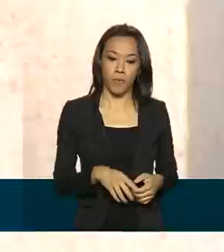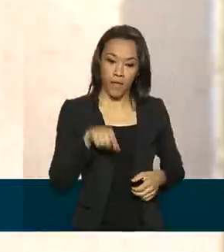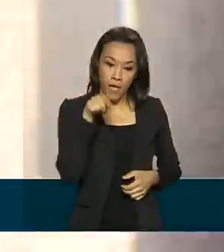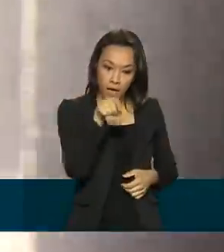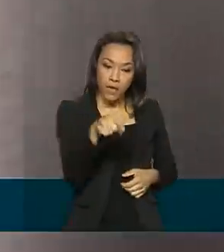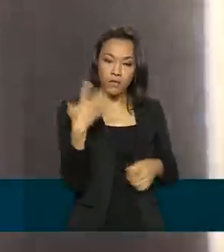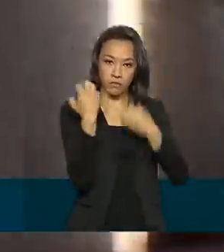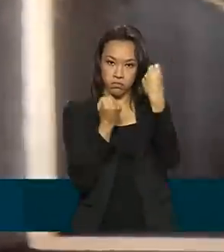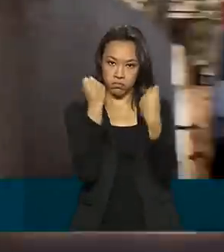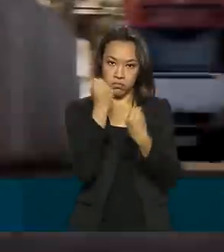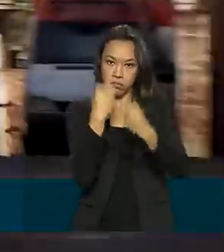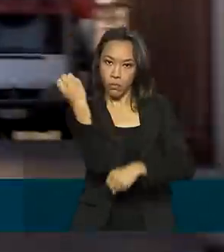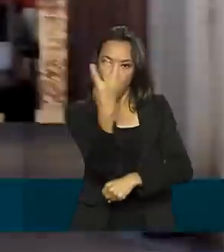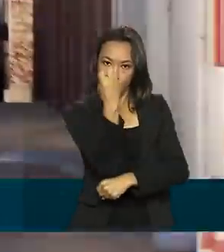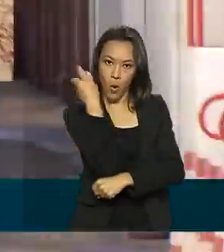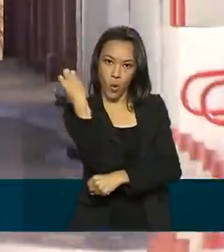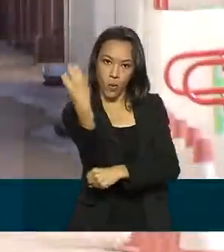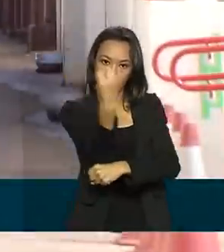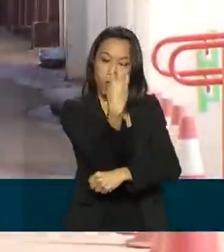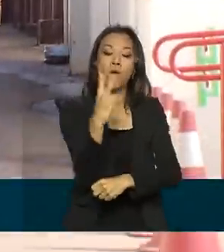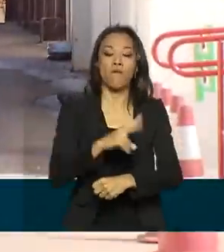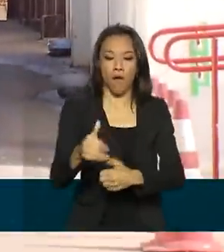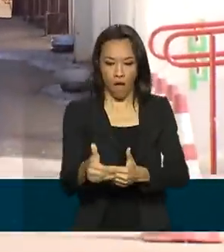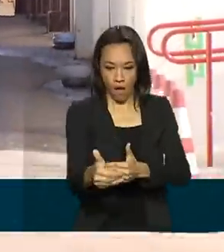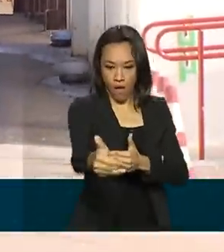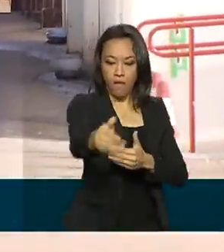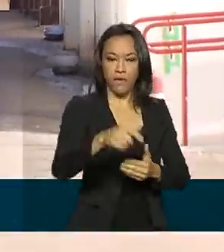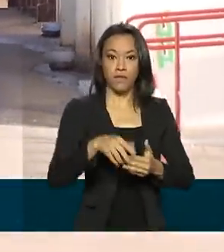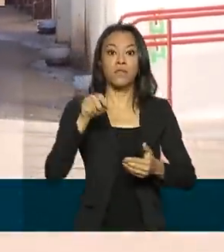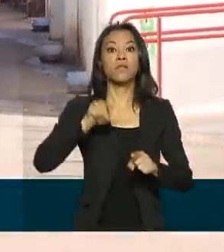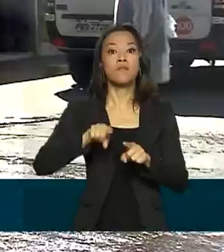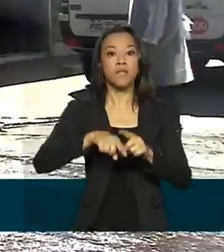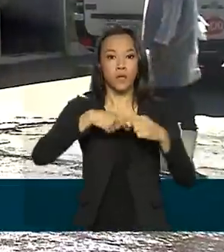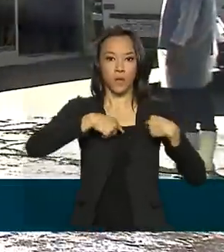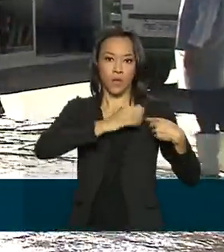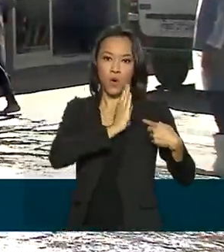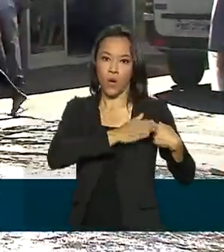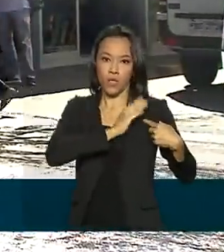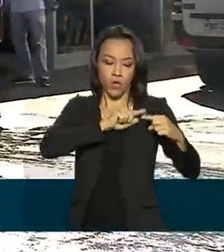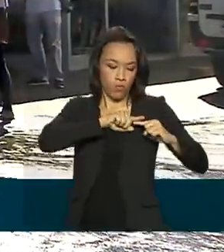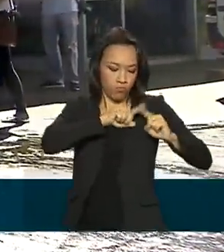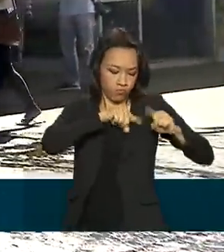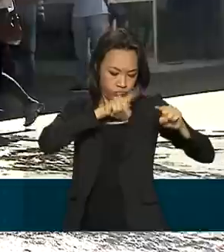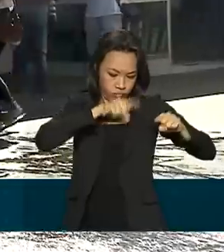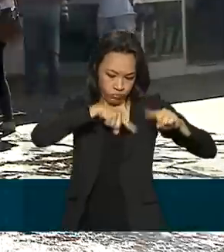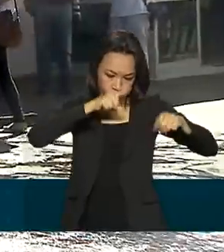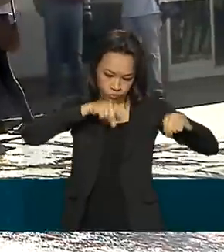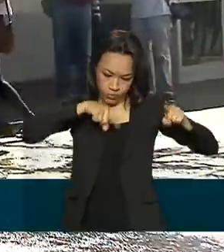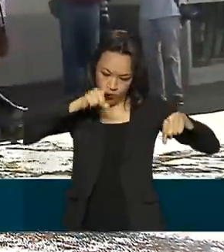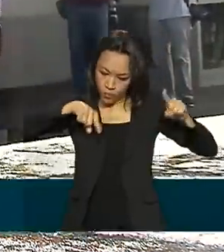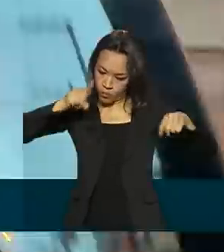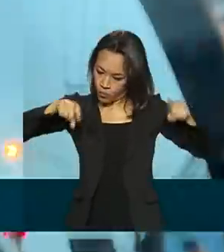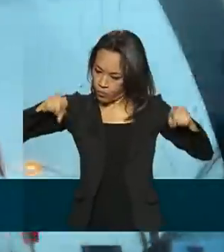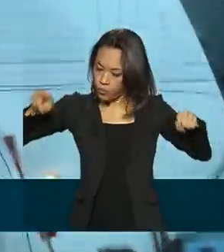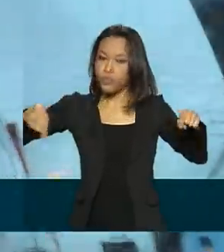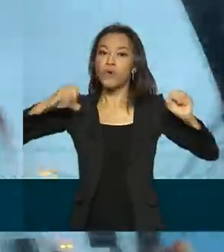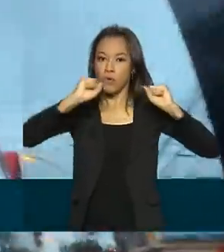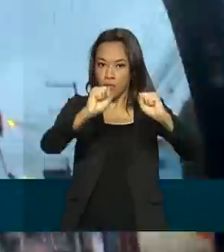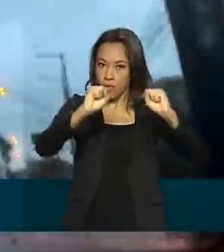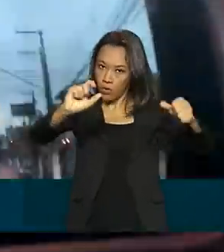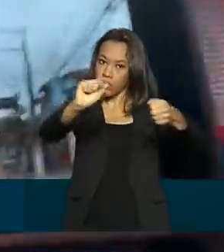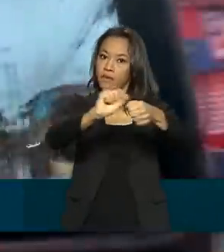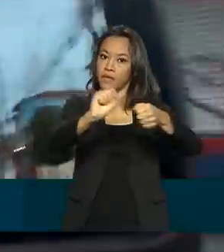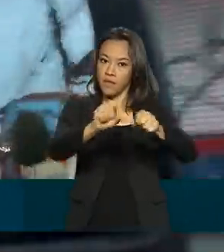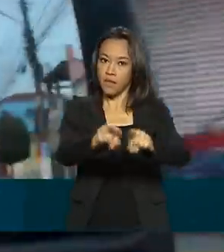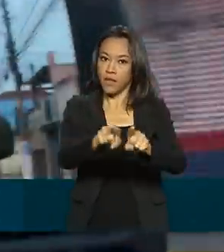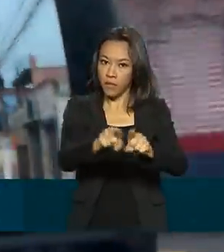móvel de urgência também poderá fazer eletrocardiograma, exame que avalia o ritmo do coração. E